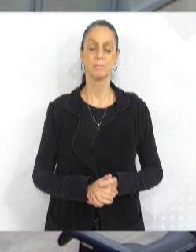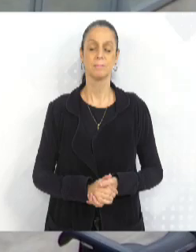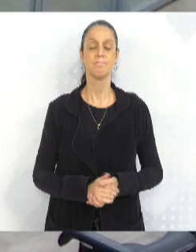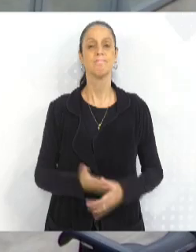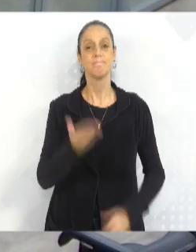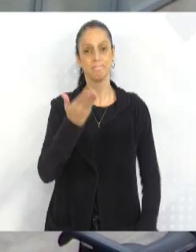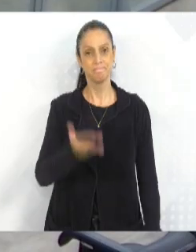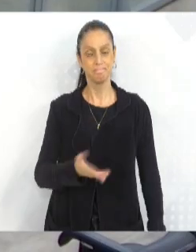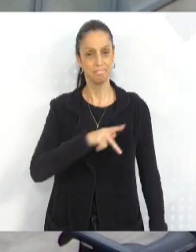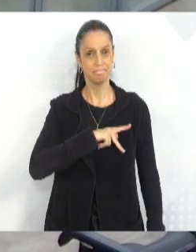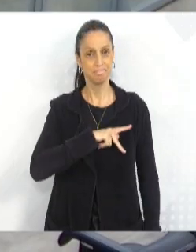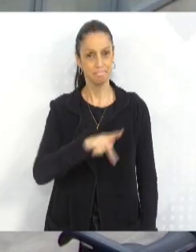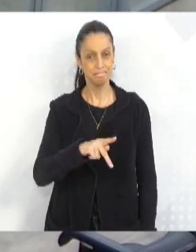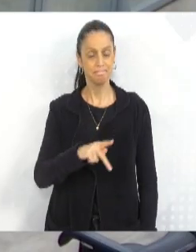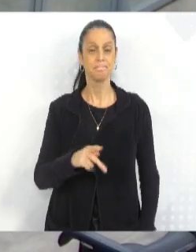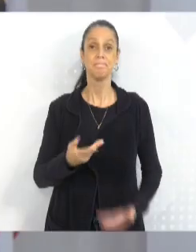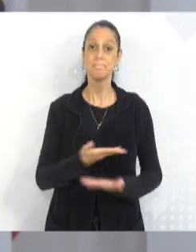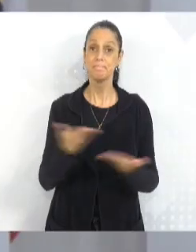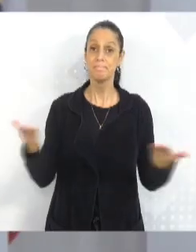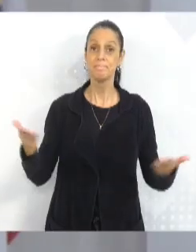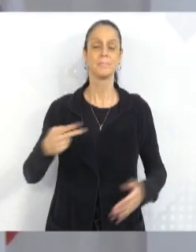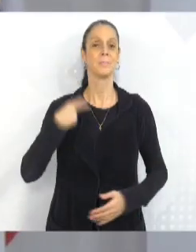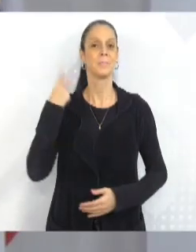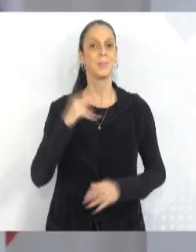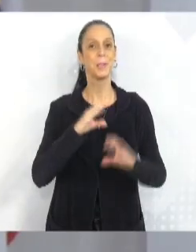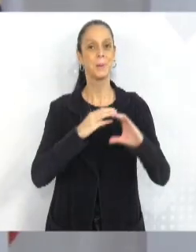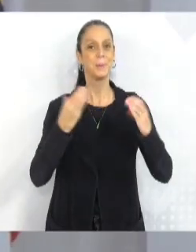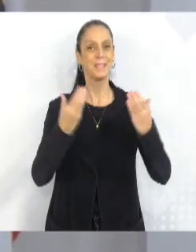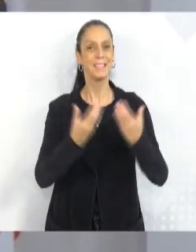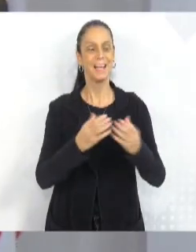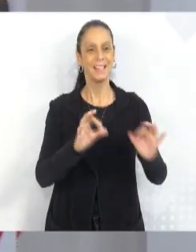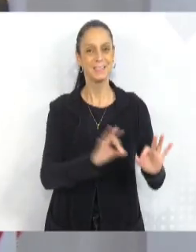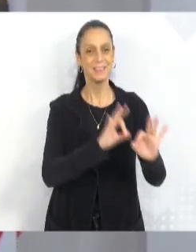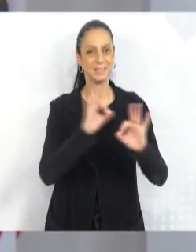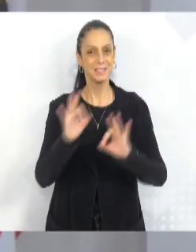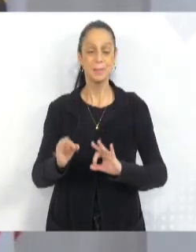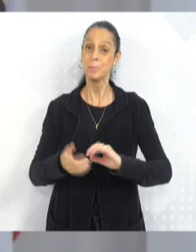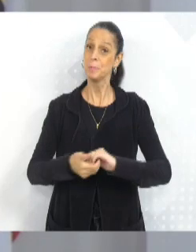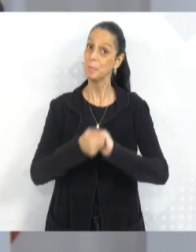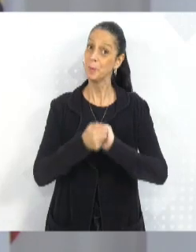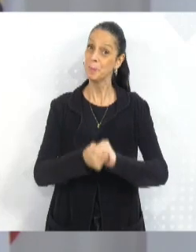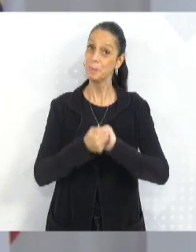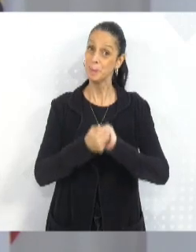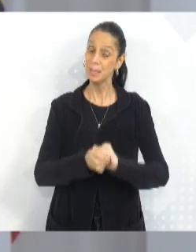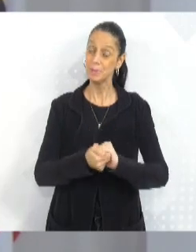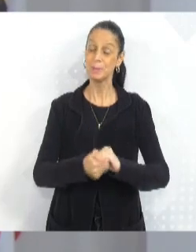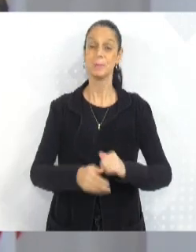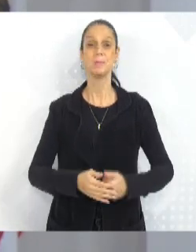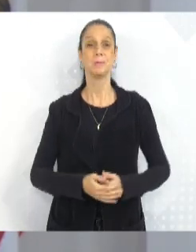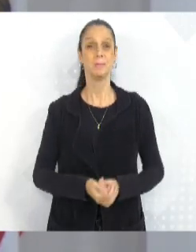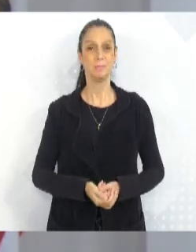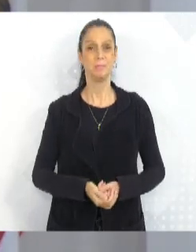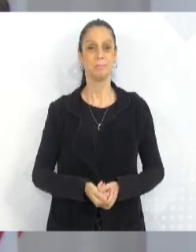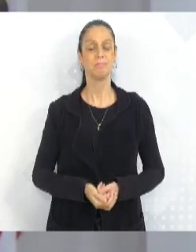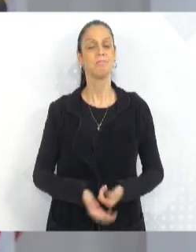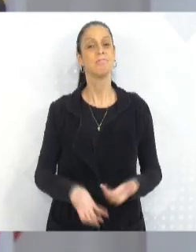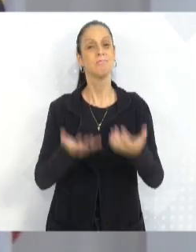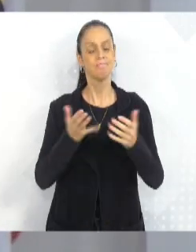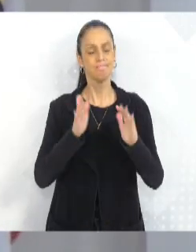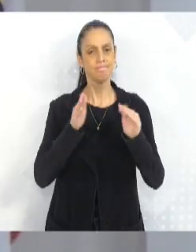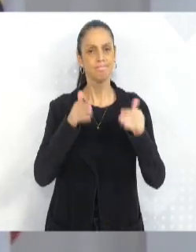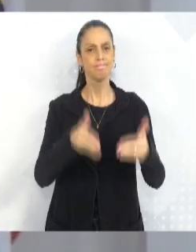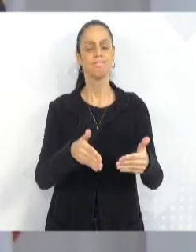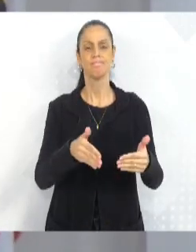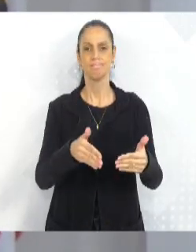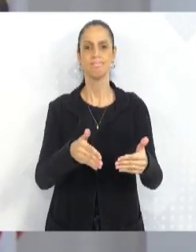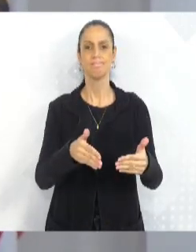Senhor presidente, senhores vereadores, comunidades, acompanham meus cumprimentos. Eu quero me ater, senhor presidente,